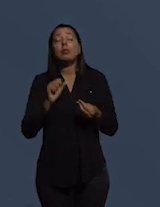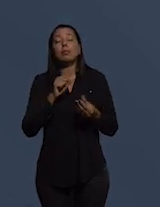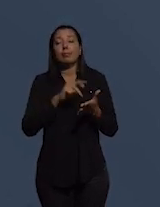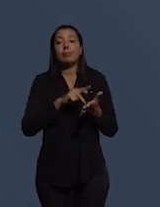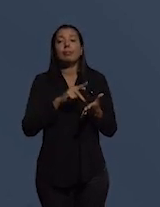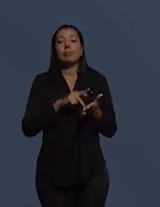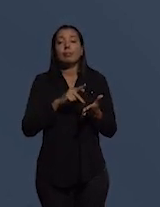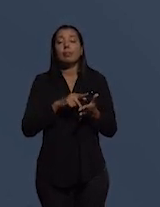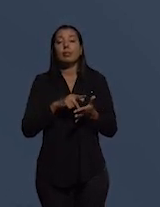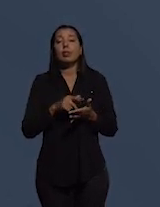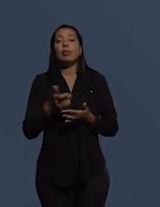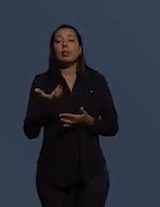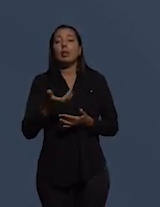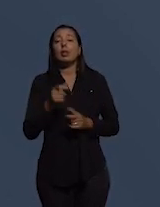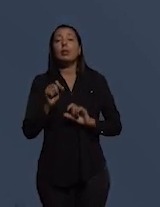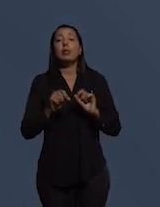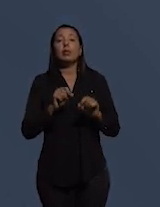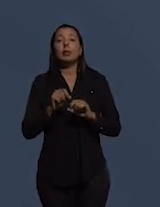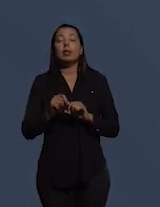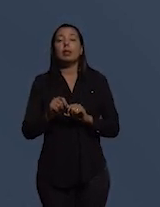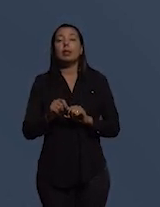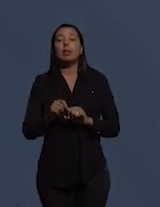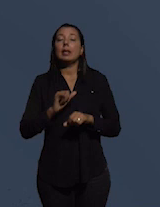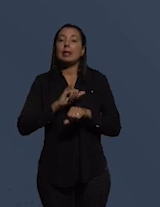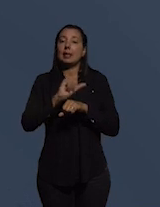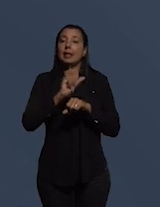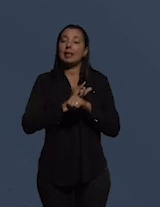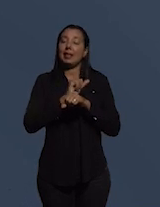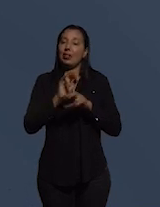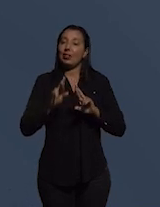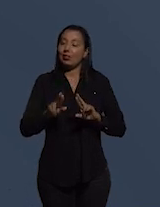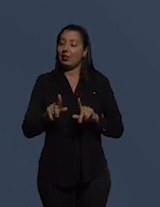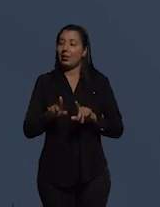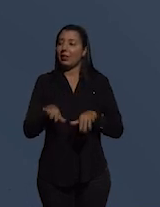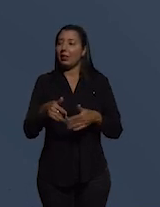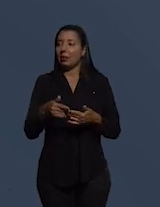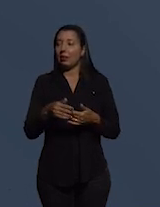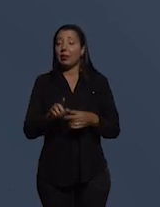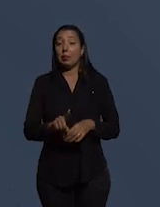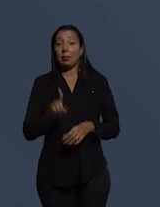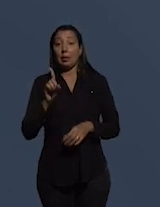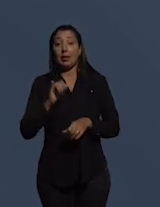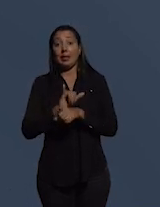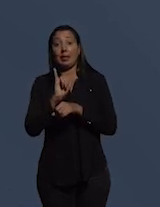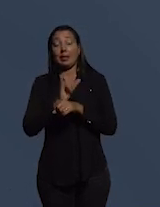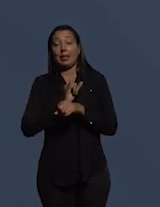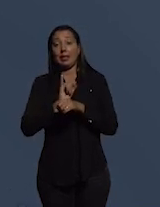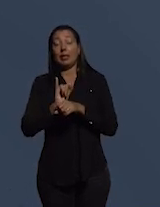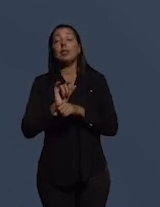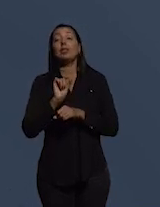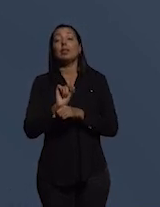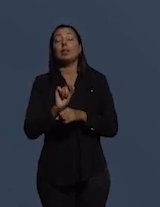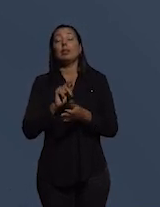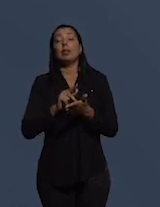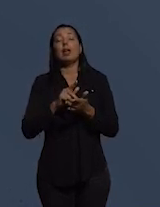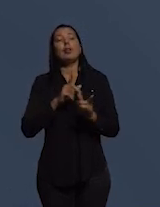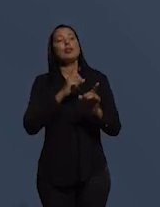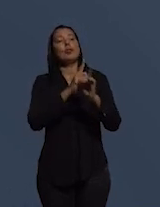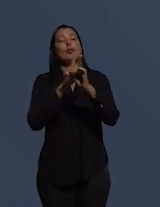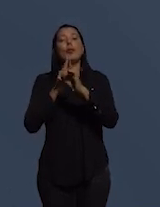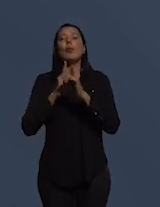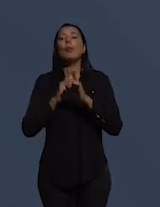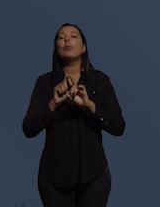requer estratégias diferentes certo então na primeira estratégia é suficiente encontrar um